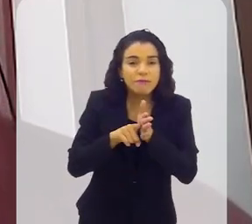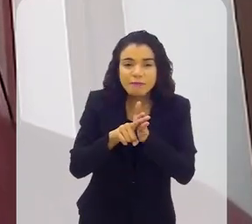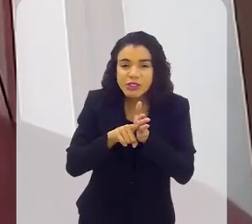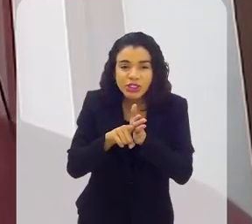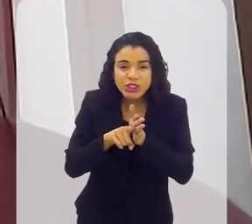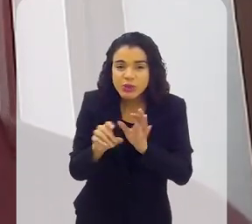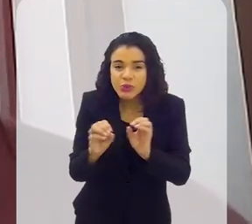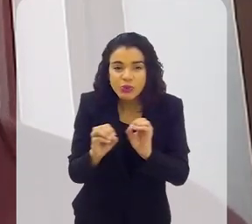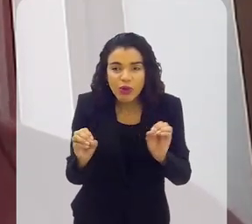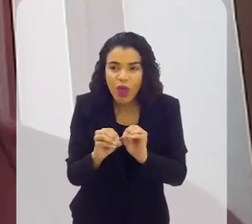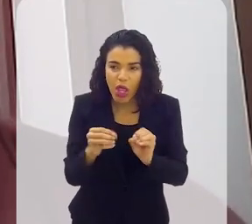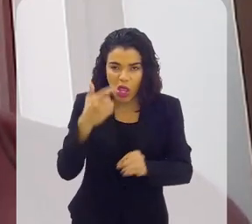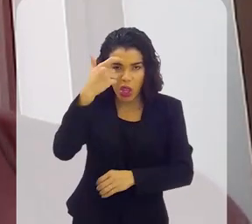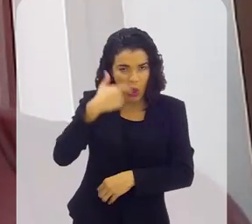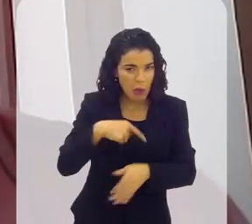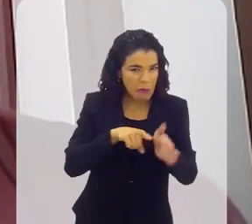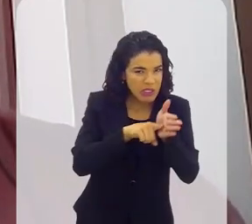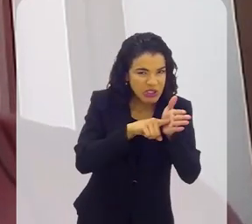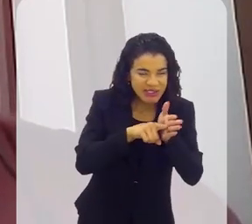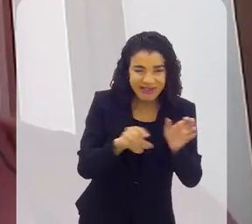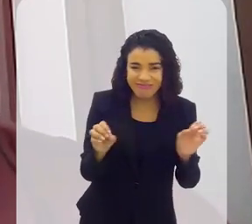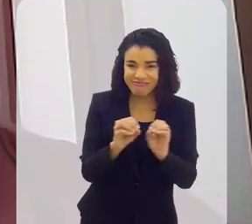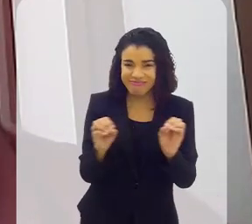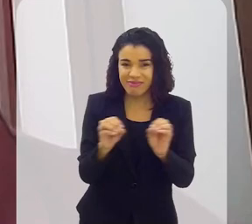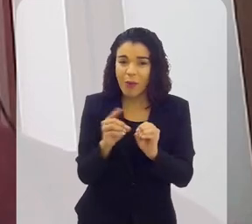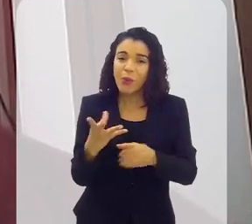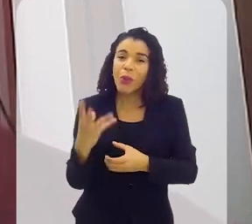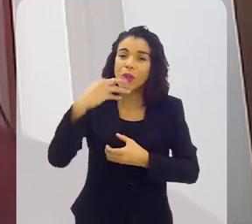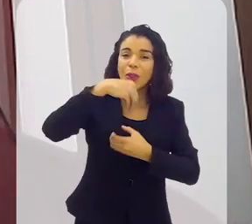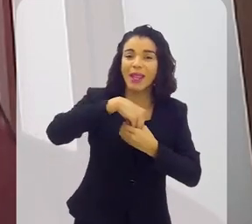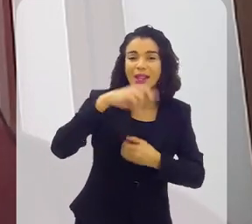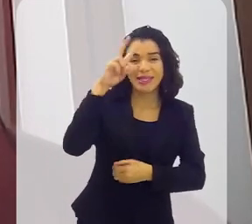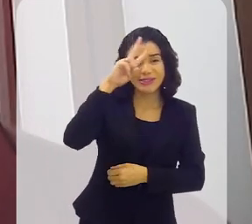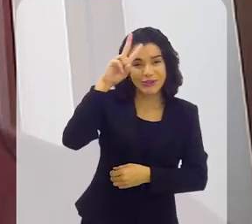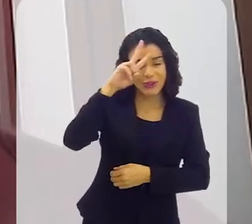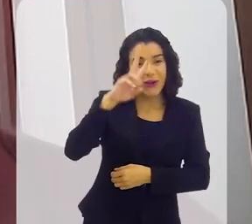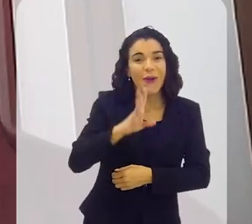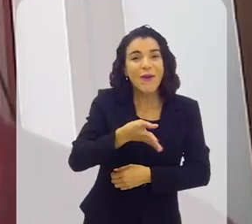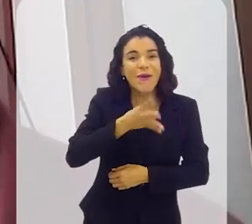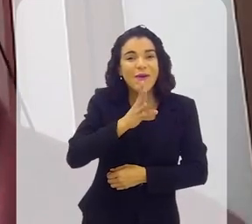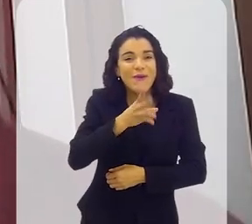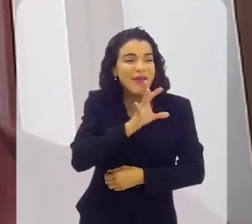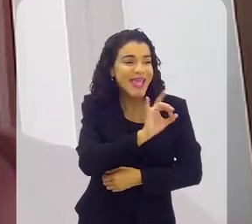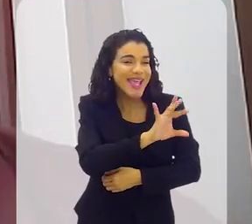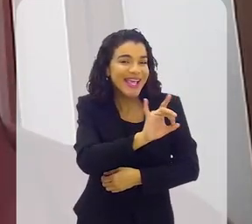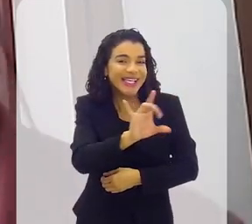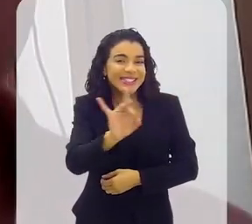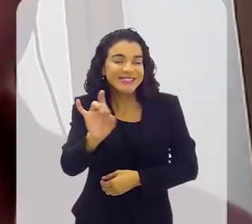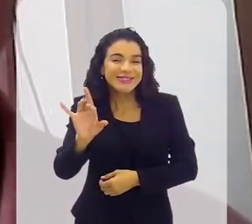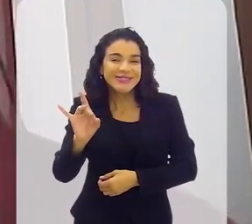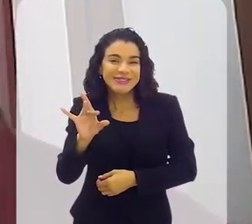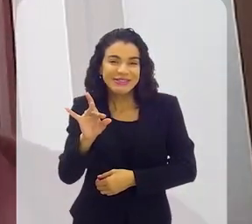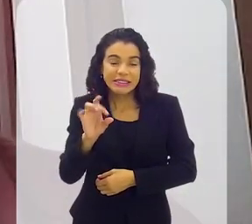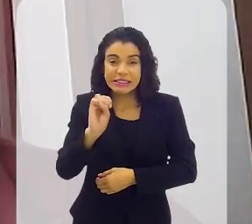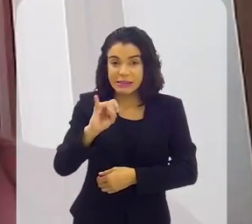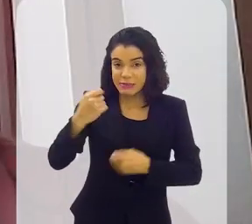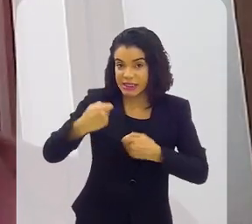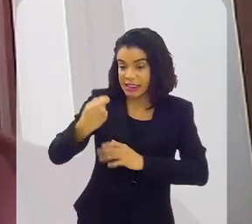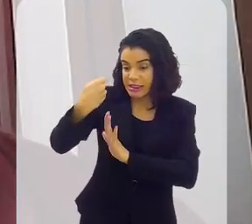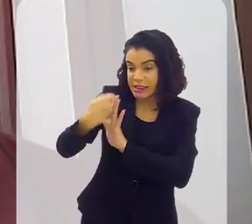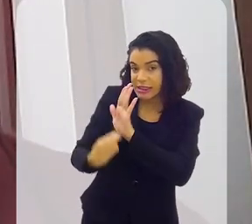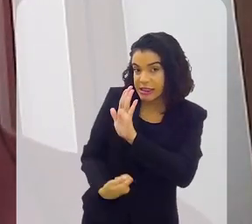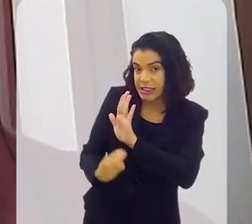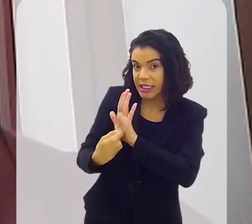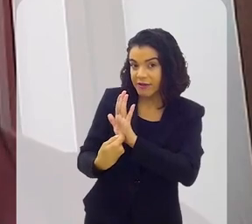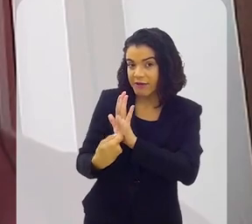pesquisa para nenhum desses livros. Eu não fiz pesquisa. Porque eu estou dentro da história. Eu conheço eles, eu convivi com eles. Se eu tivesse que escrever